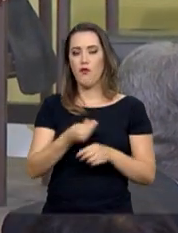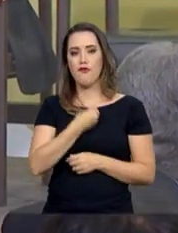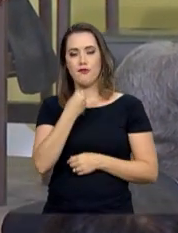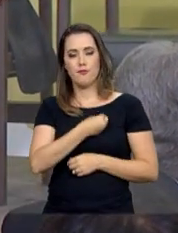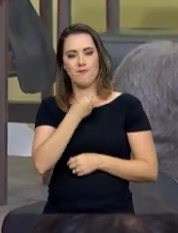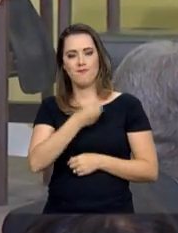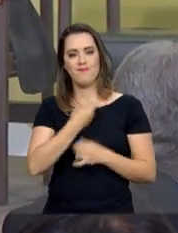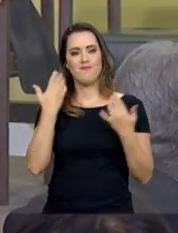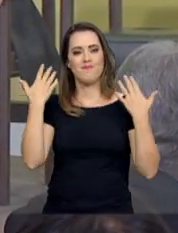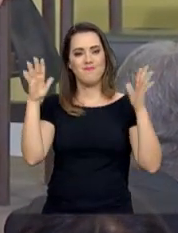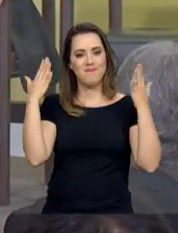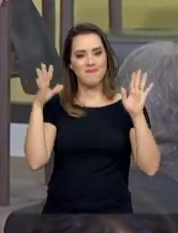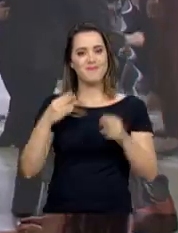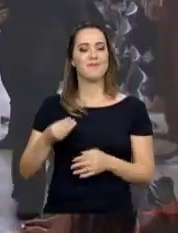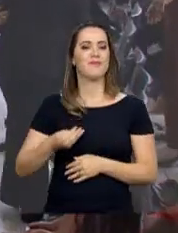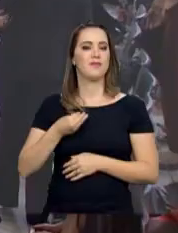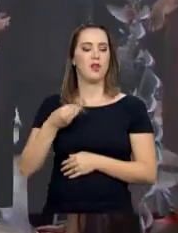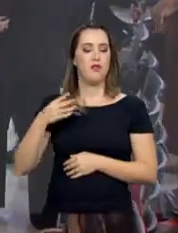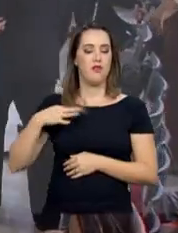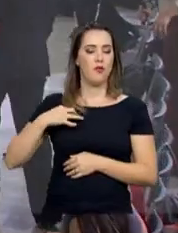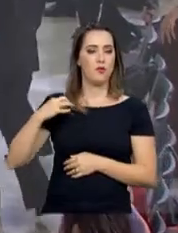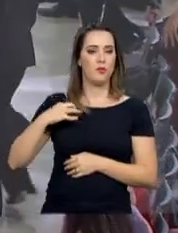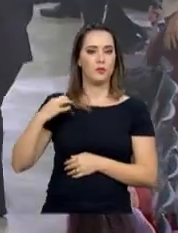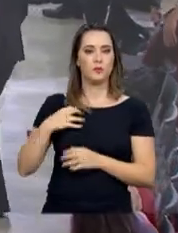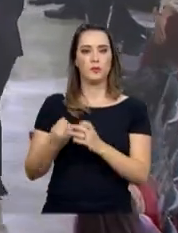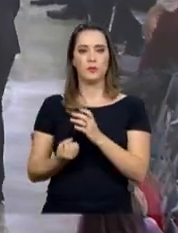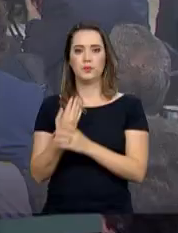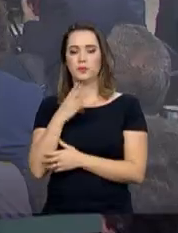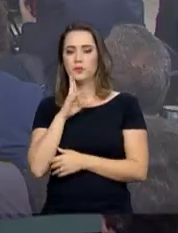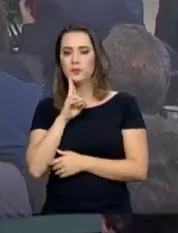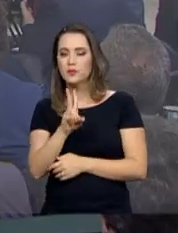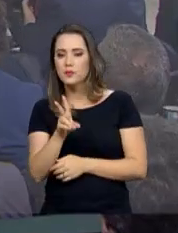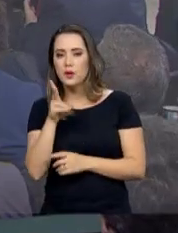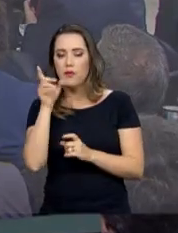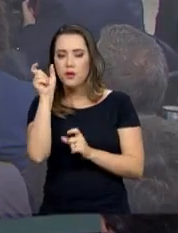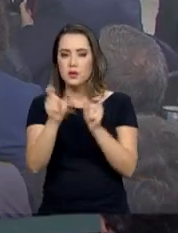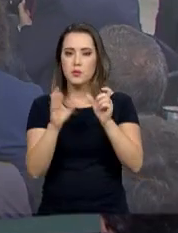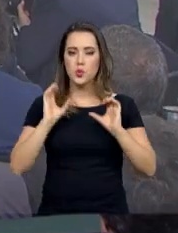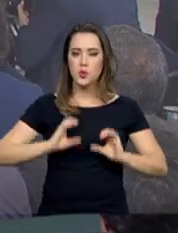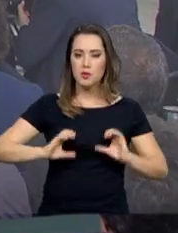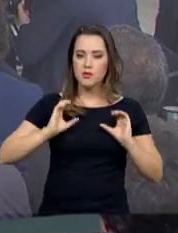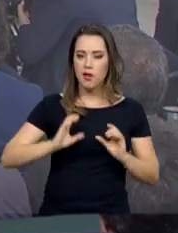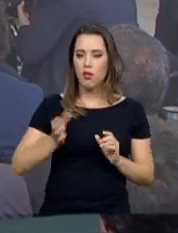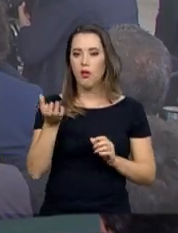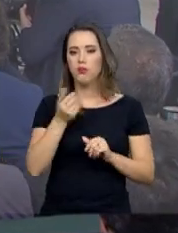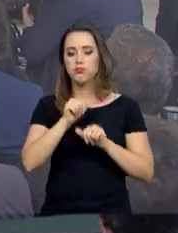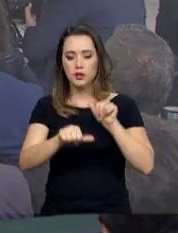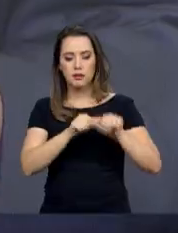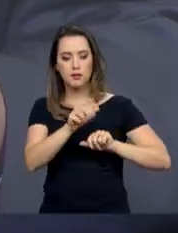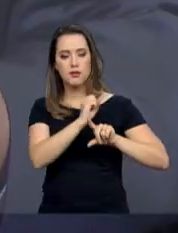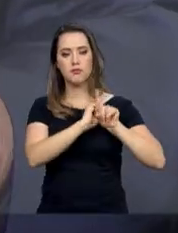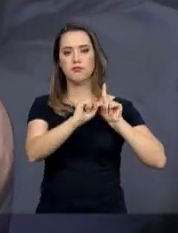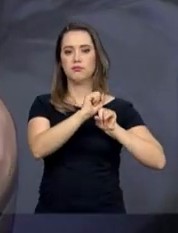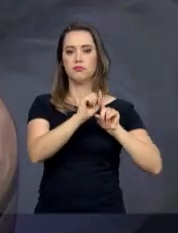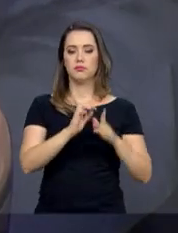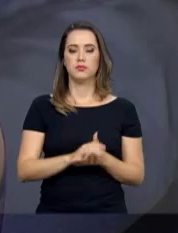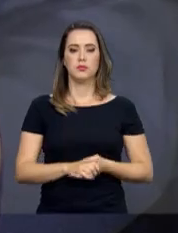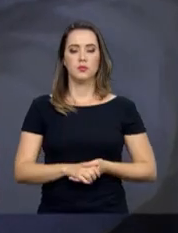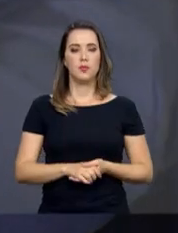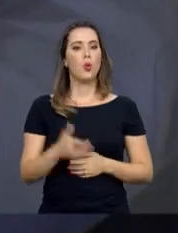para reconhecer a atuação de cidadãos e entidades e incentivar a participação em ações que transformam a sociedade.